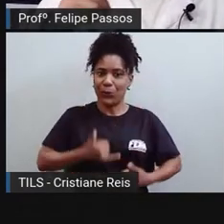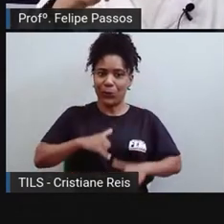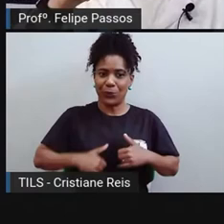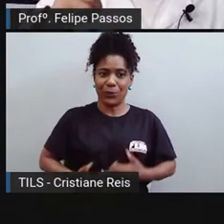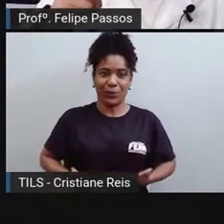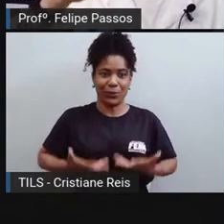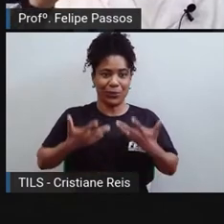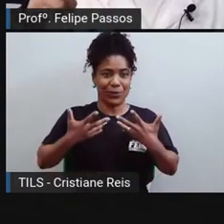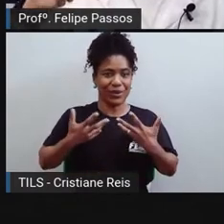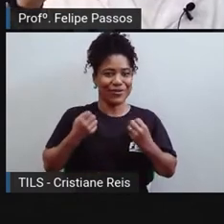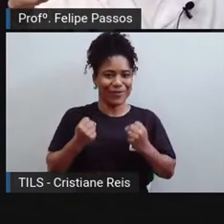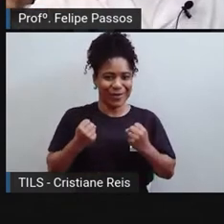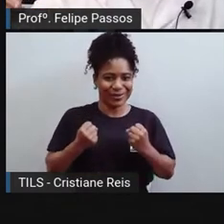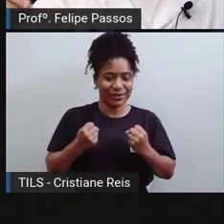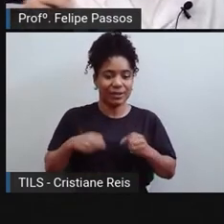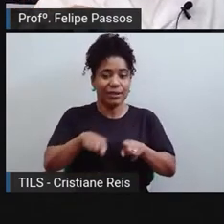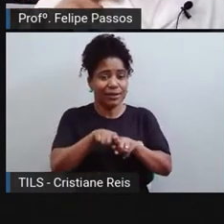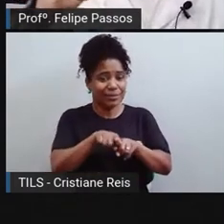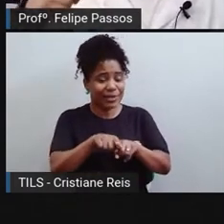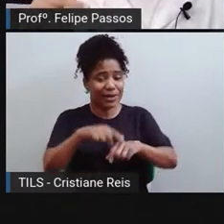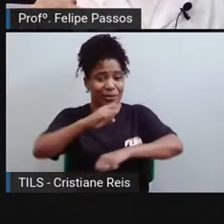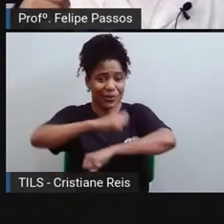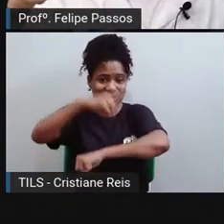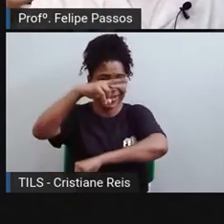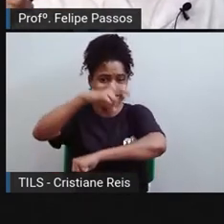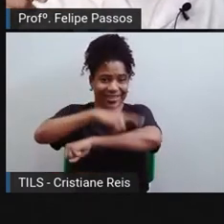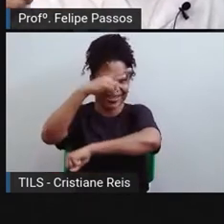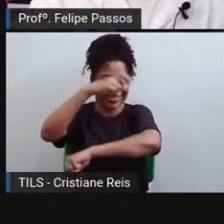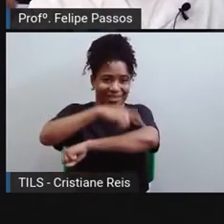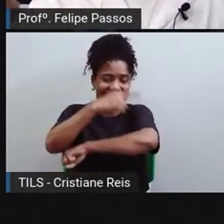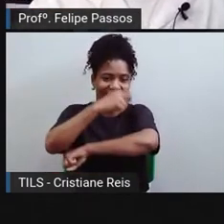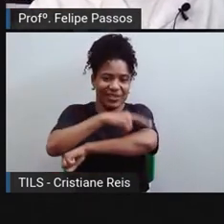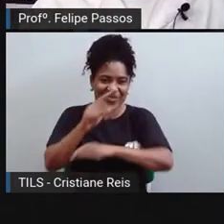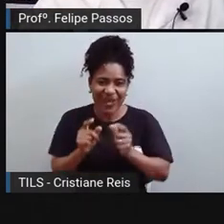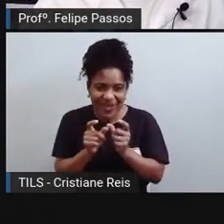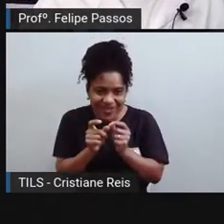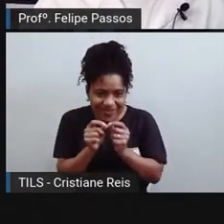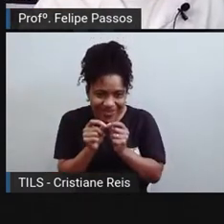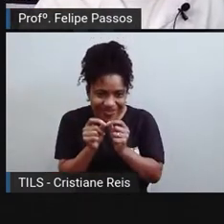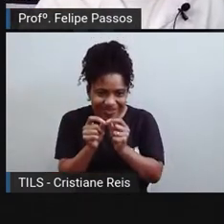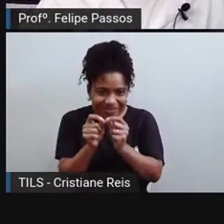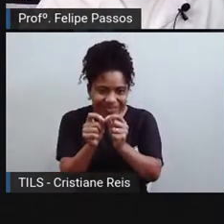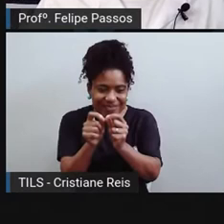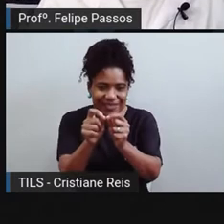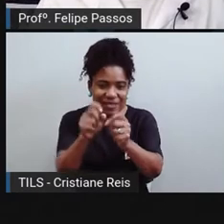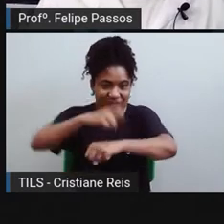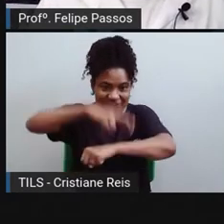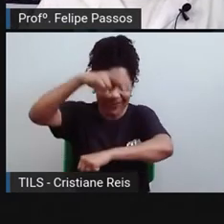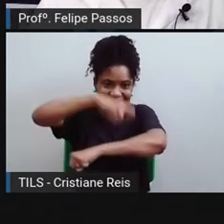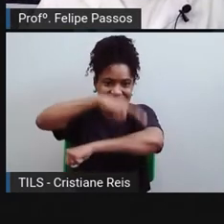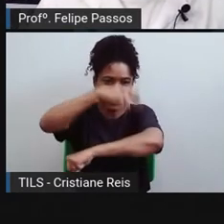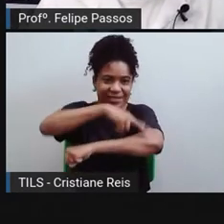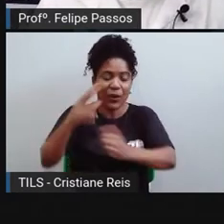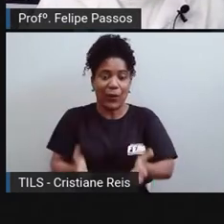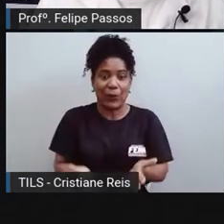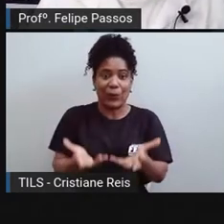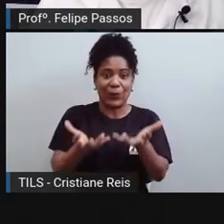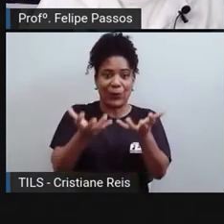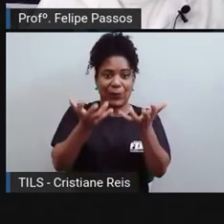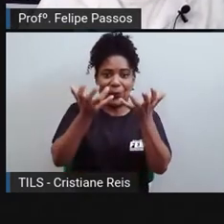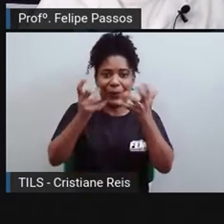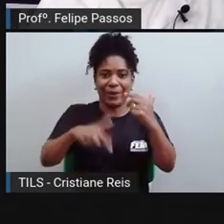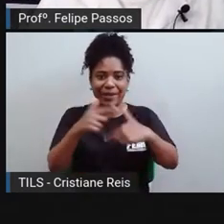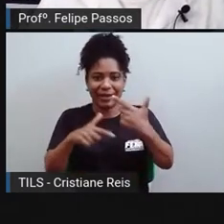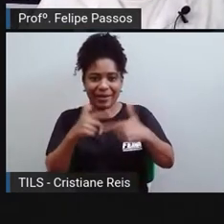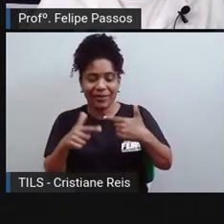Veja como a energia nos seres vivos, ela vai sendo transmitida de um ser vivo para o outro. Percebe? E aí de repente uma aranha